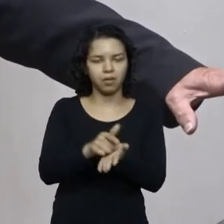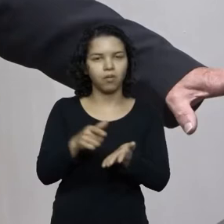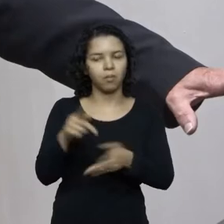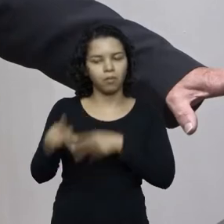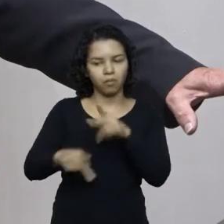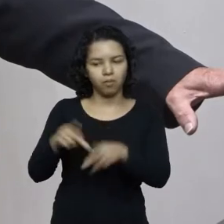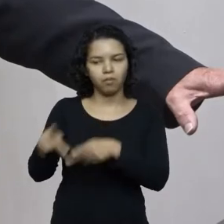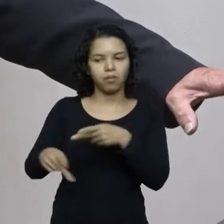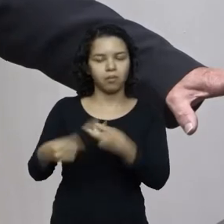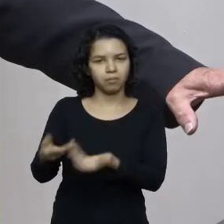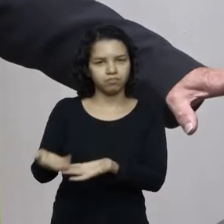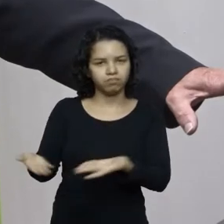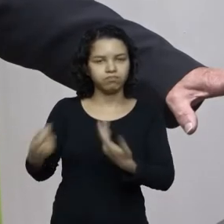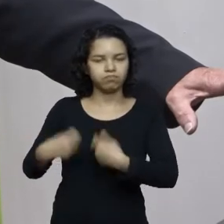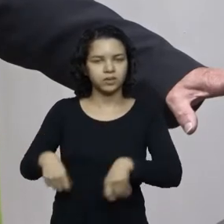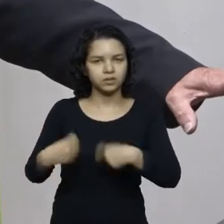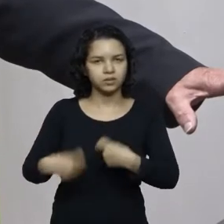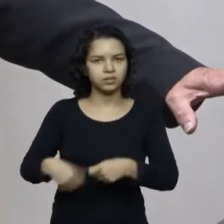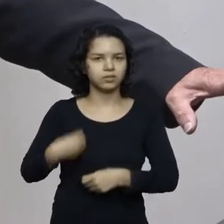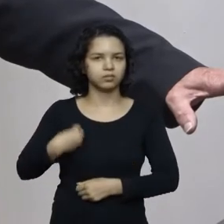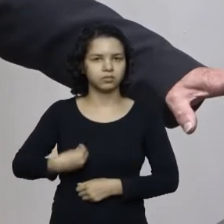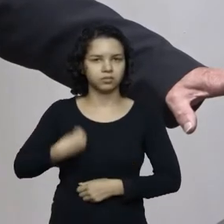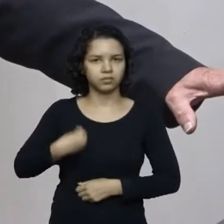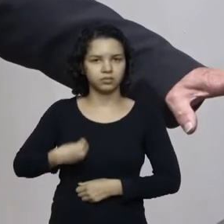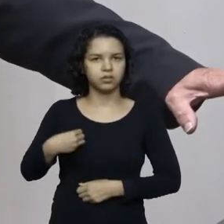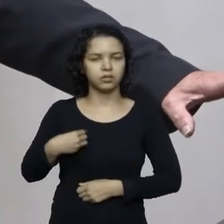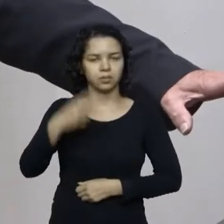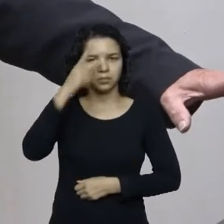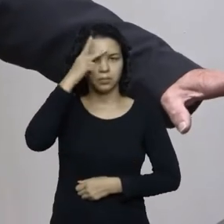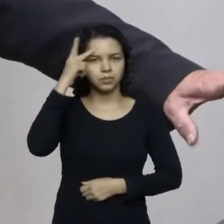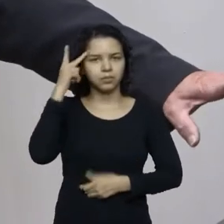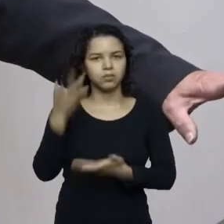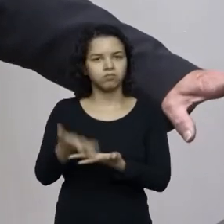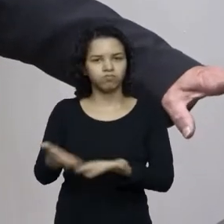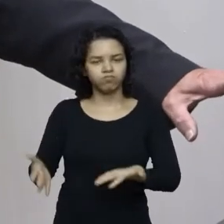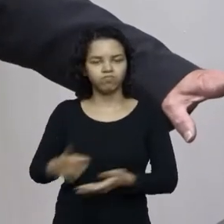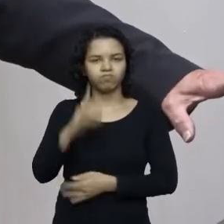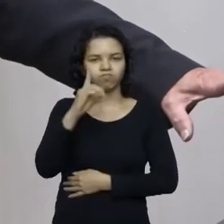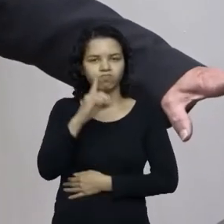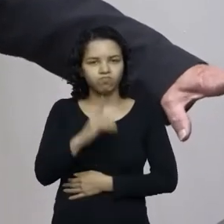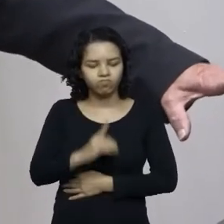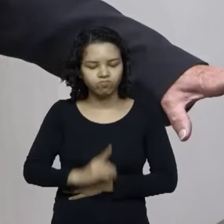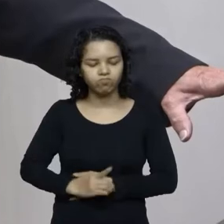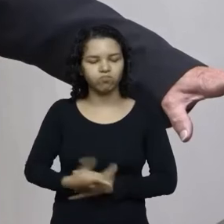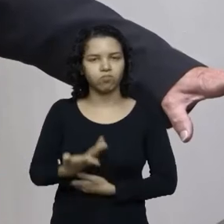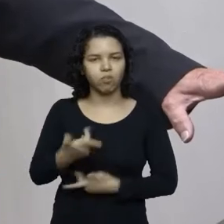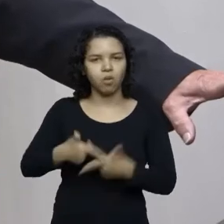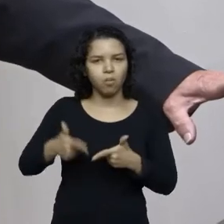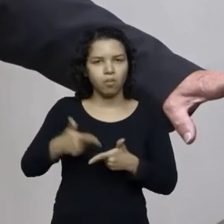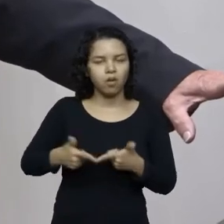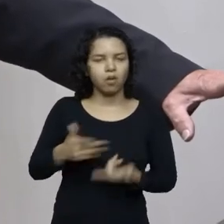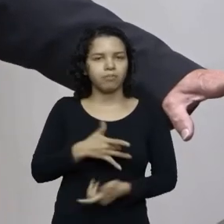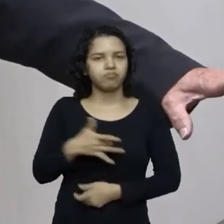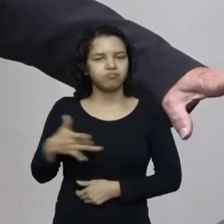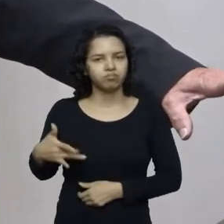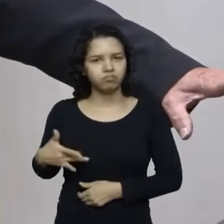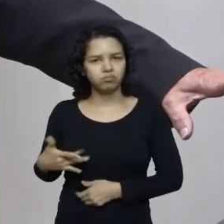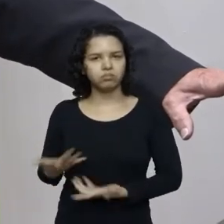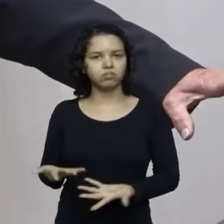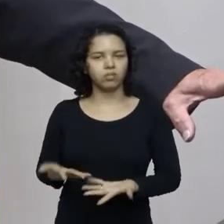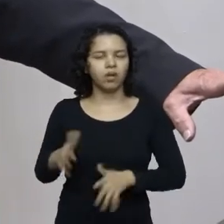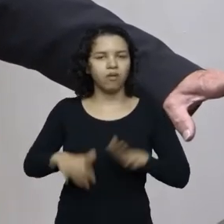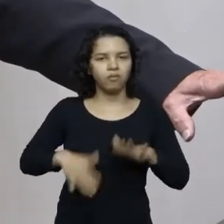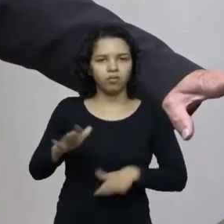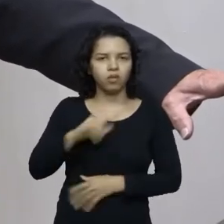as pessoas estão lá com depressão com problema de saúde sem condições às vezes de